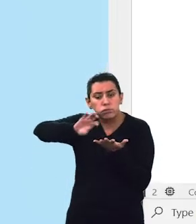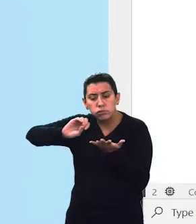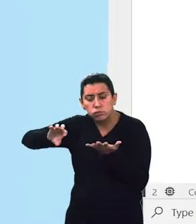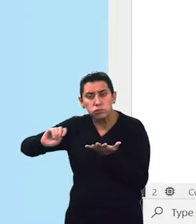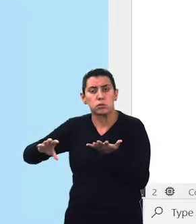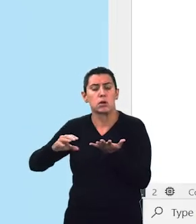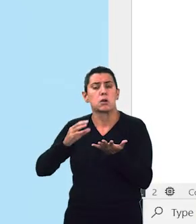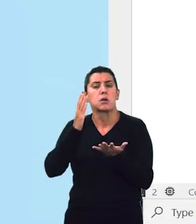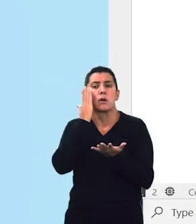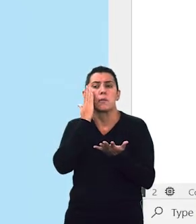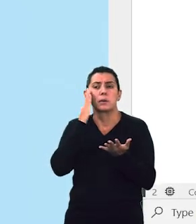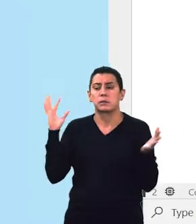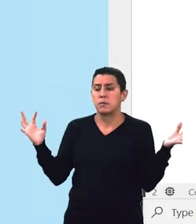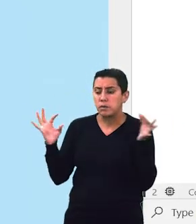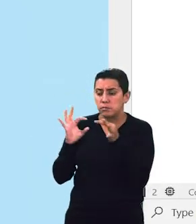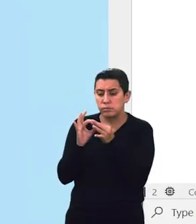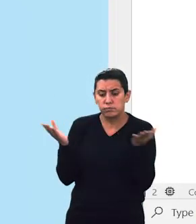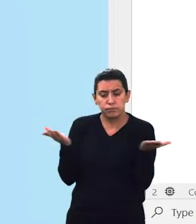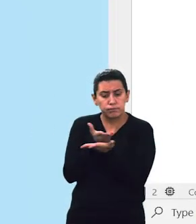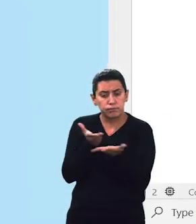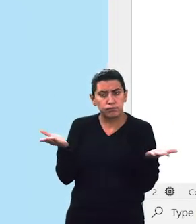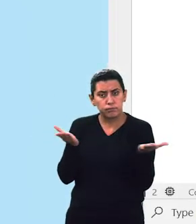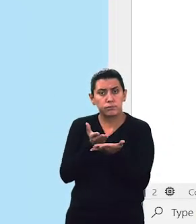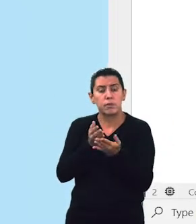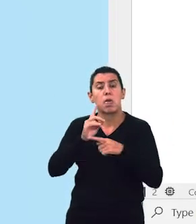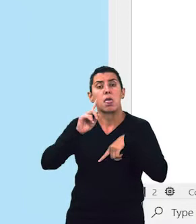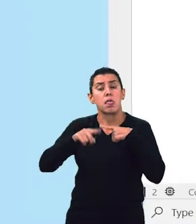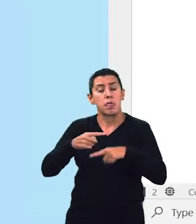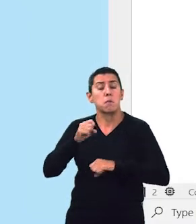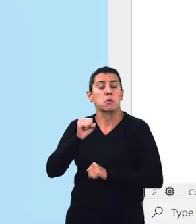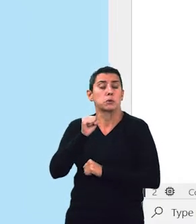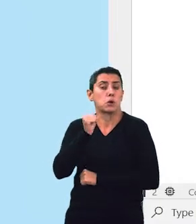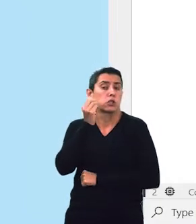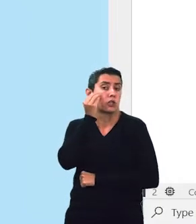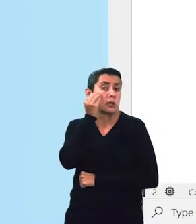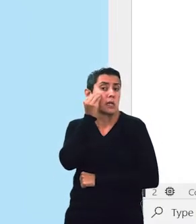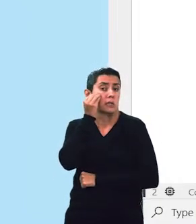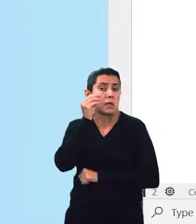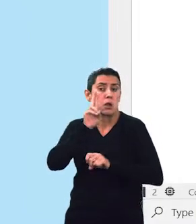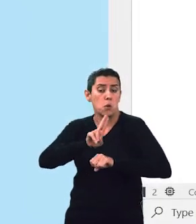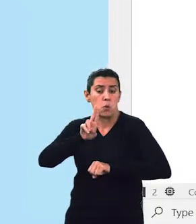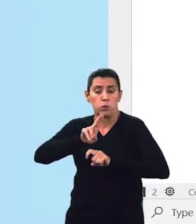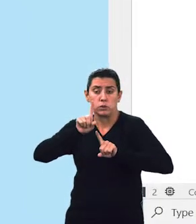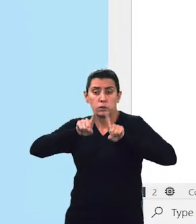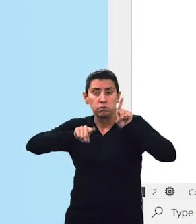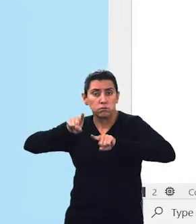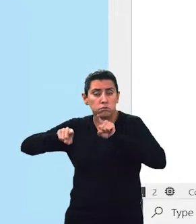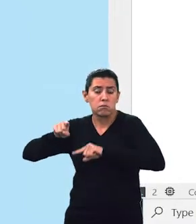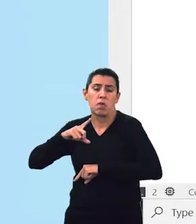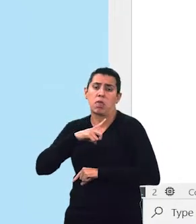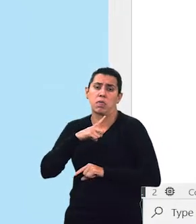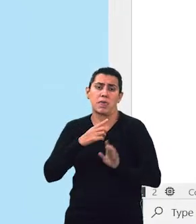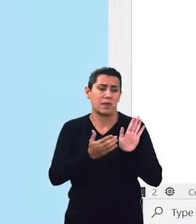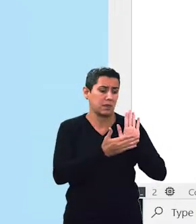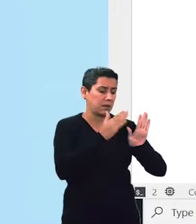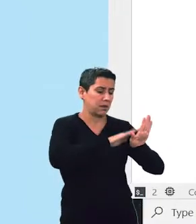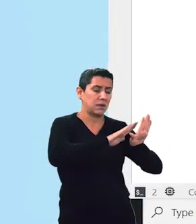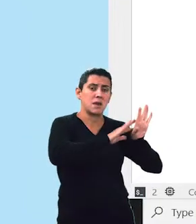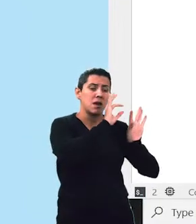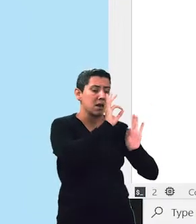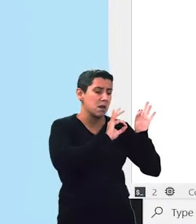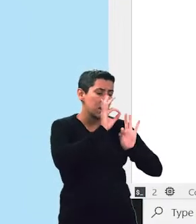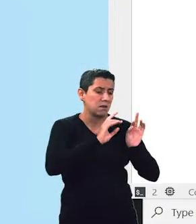correlação entre os dados, depois testar vários modelos, né? Vários algoritmos para se chegar no melhor modelo.